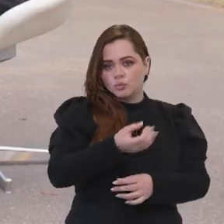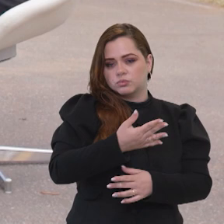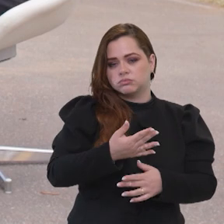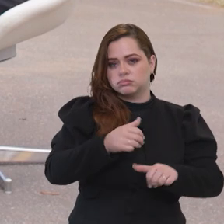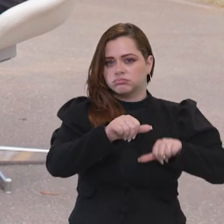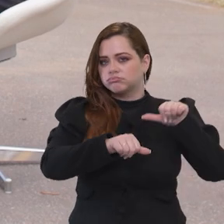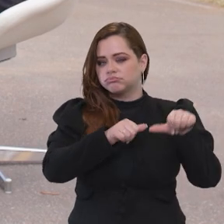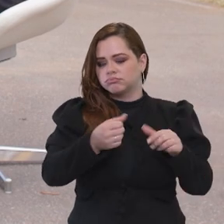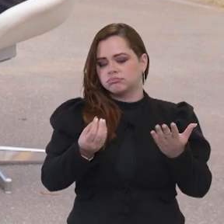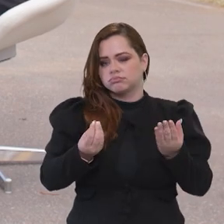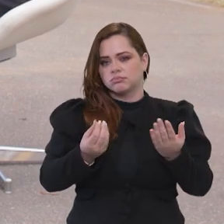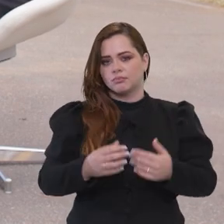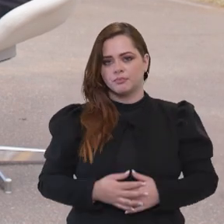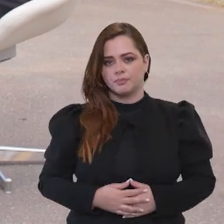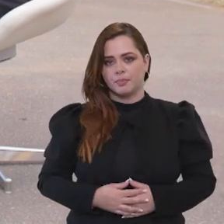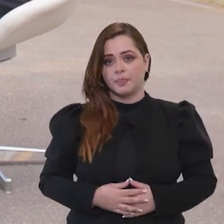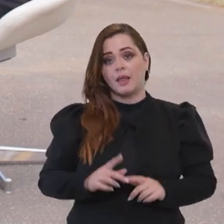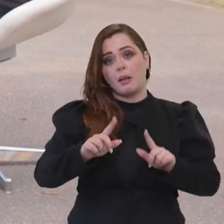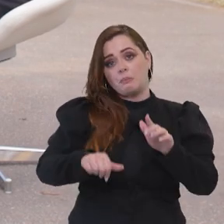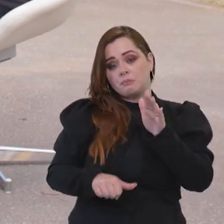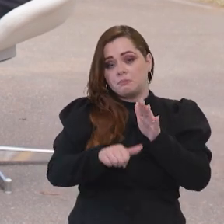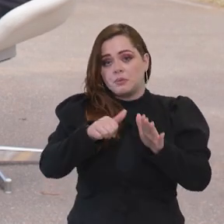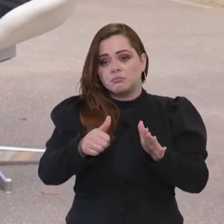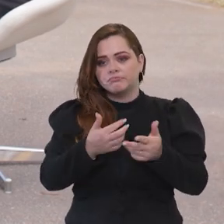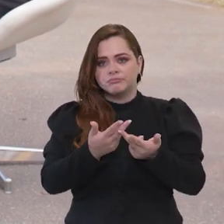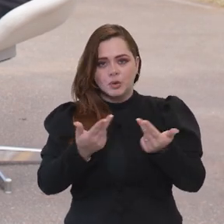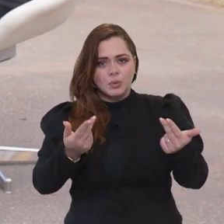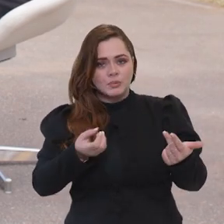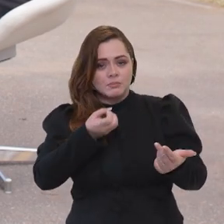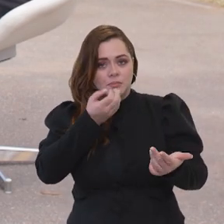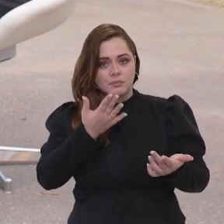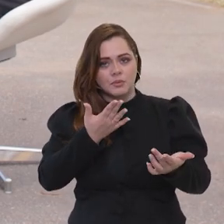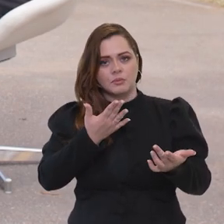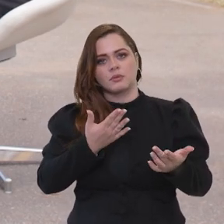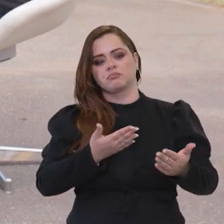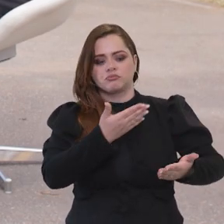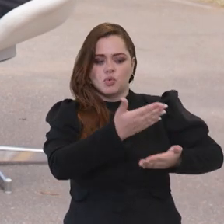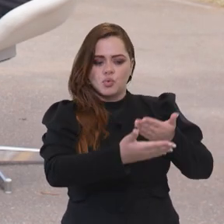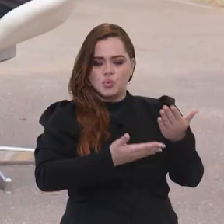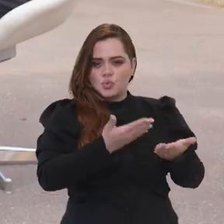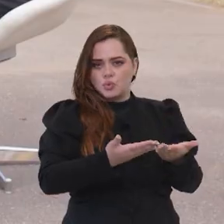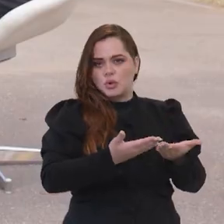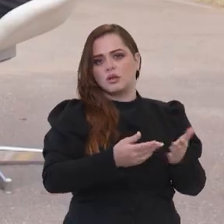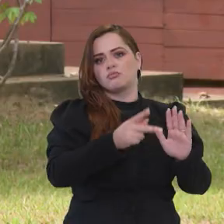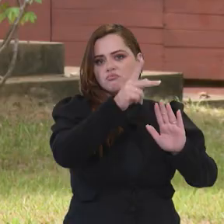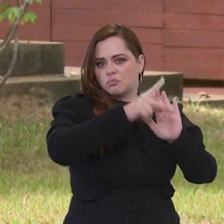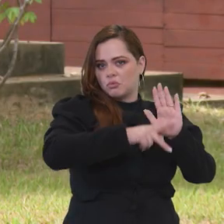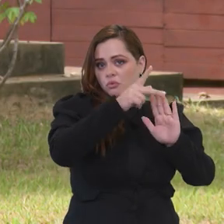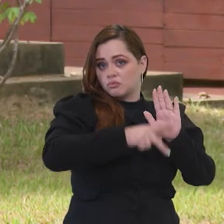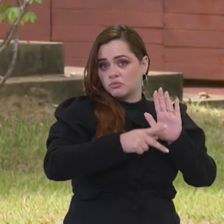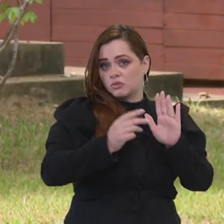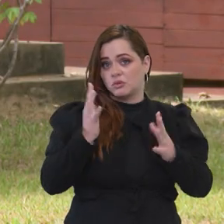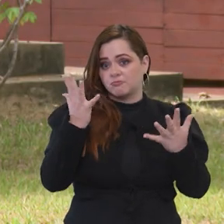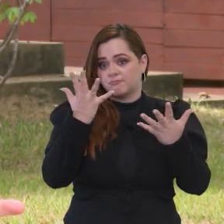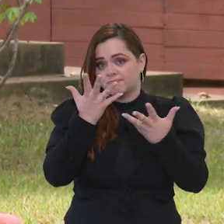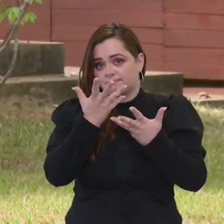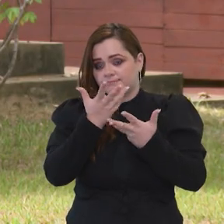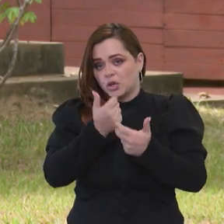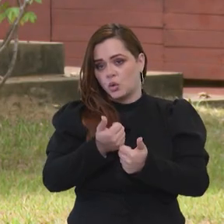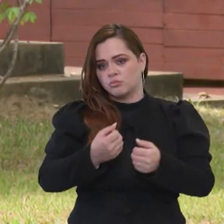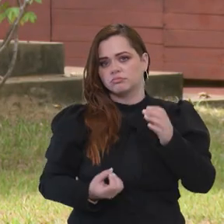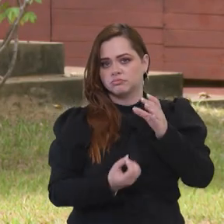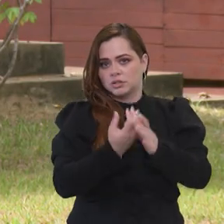população? Carol, primeiro é um privilégio de poder participar de um projeto tão bonito, esse projeto que foi criado lá em